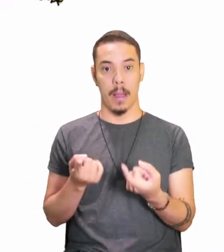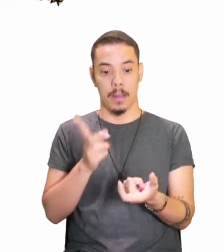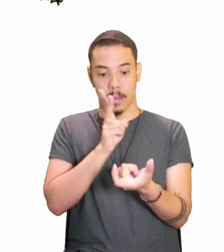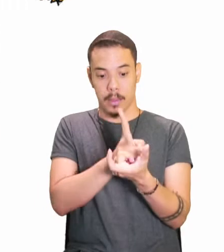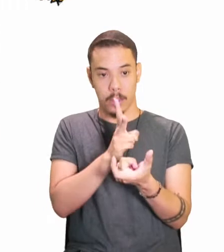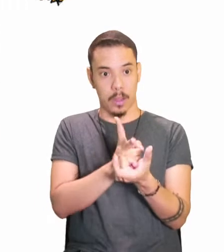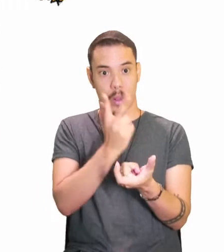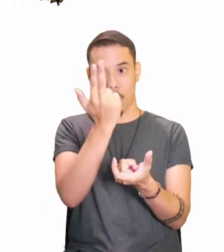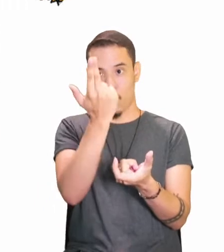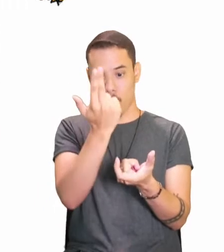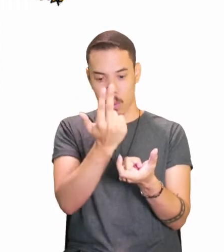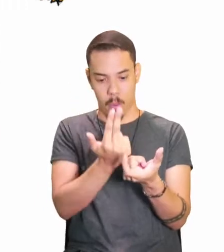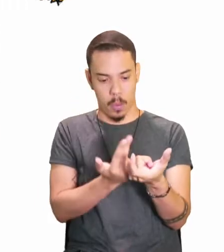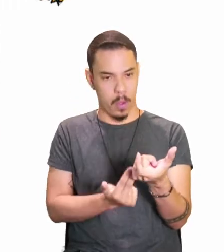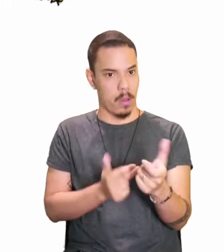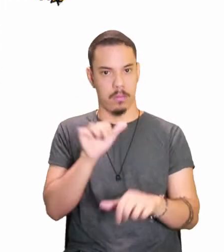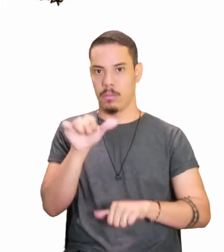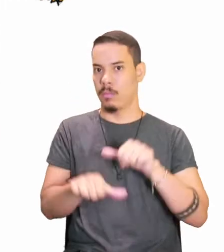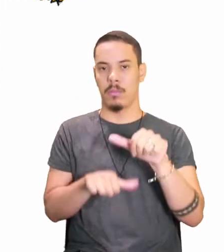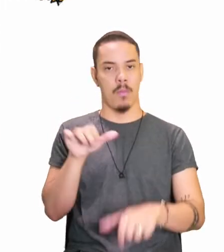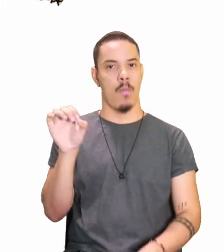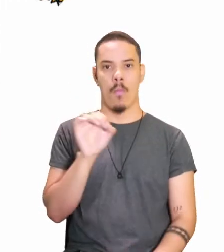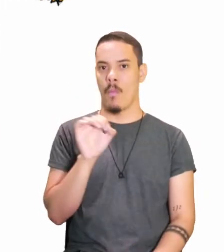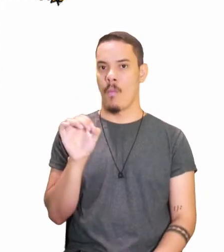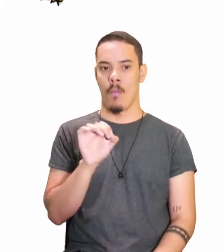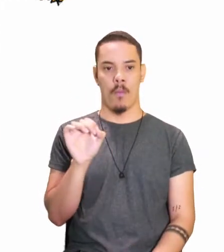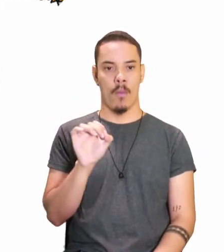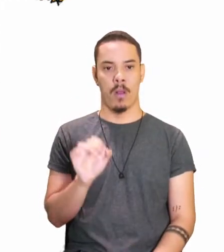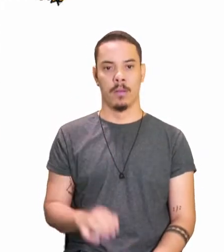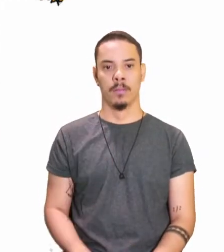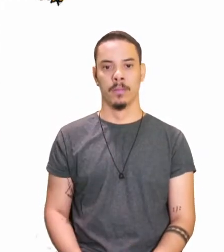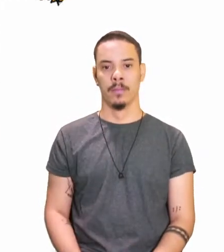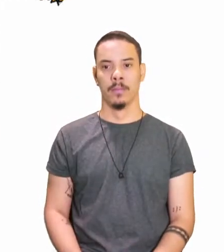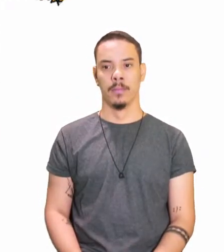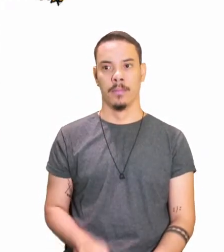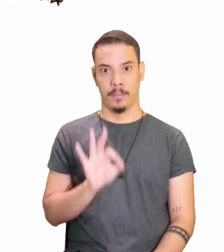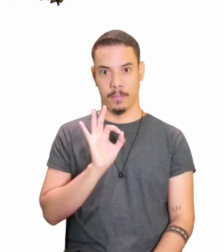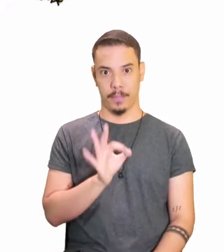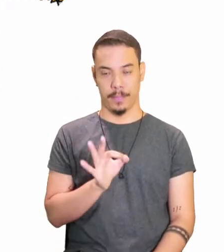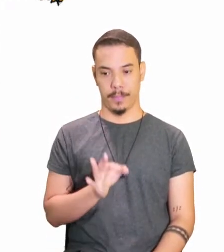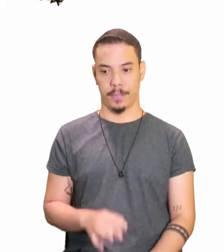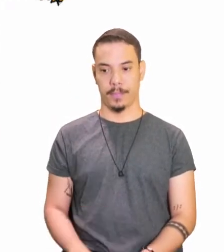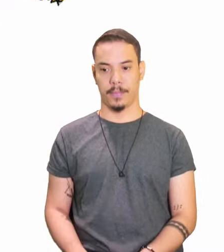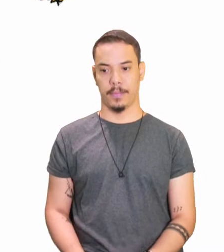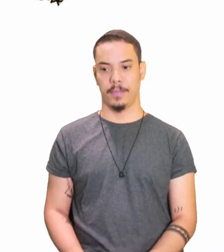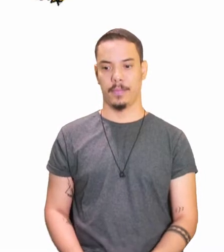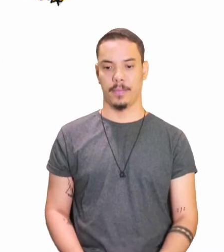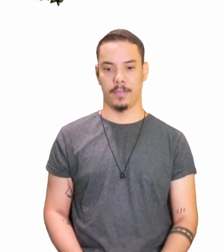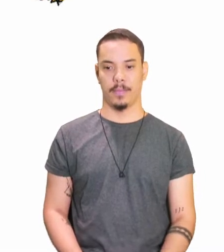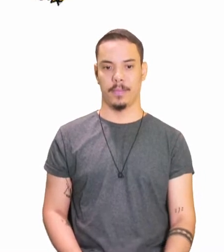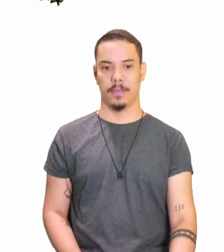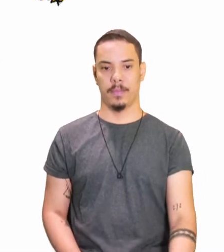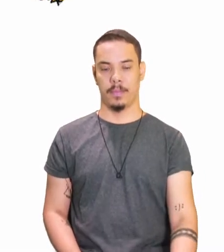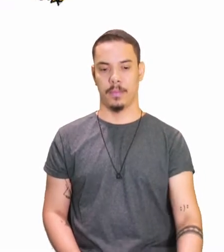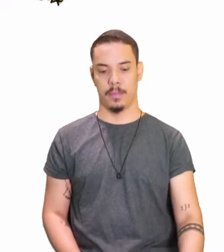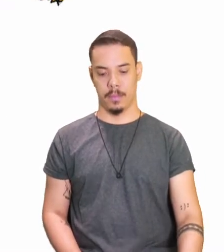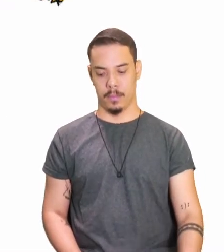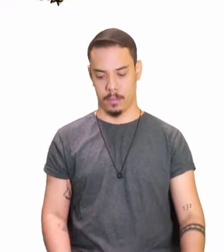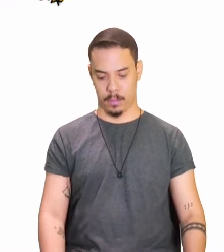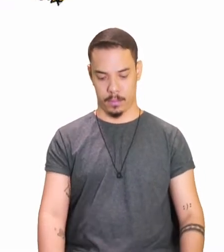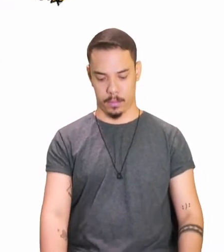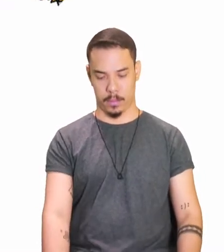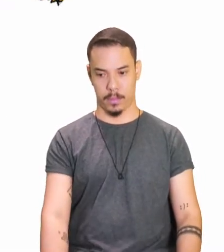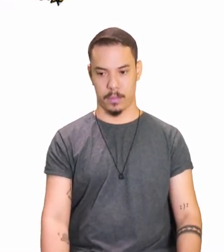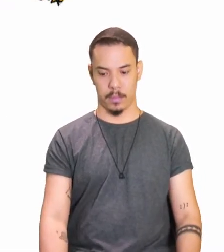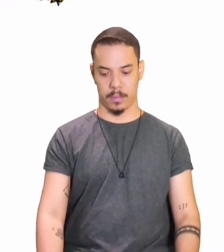radical, não sofreu alteração, então, tá regular. lá, vamos ver, aqui é do presente, vamos ver